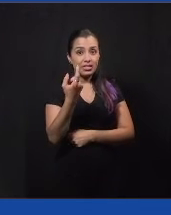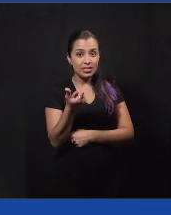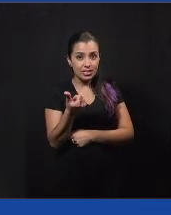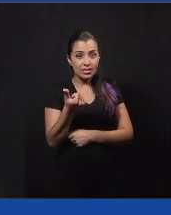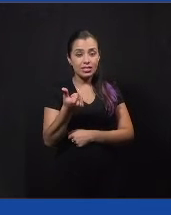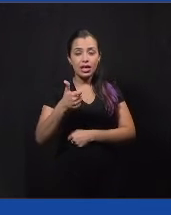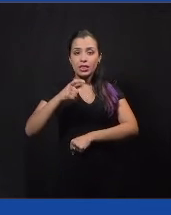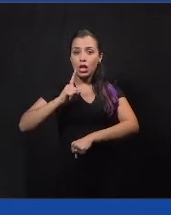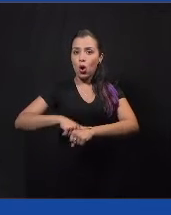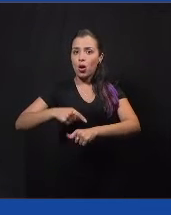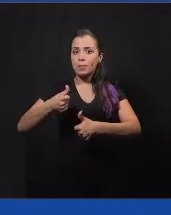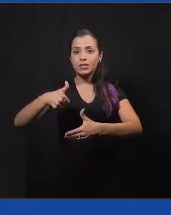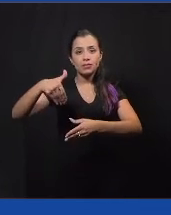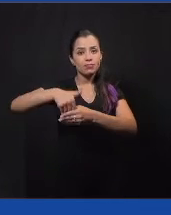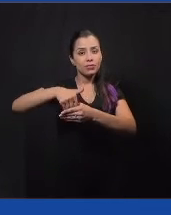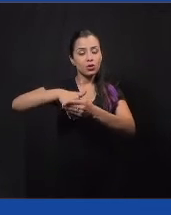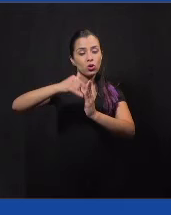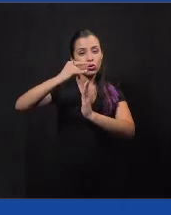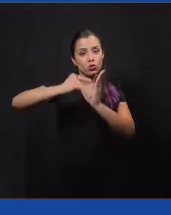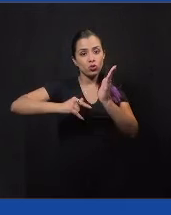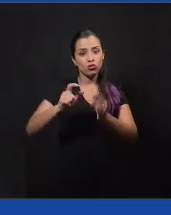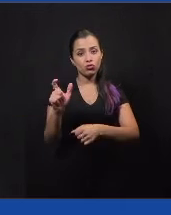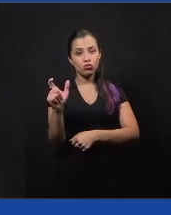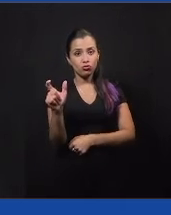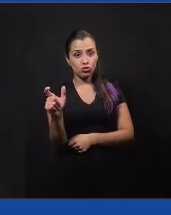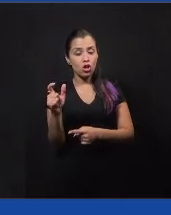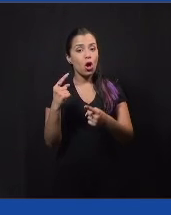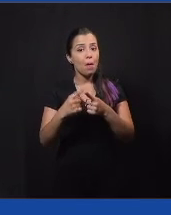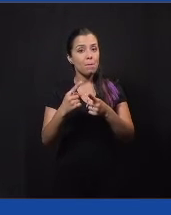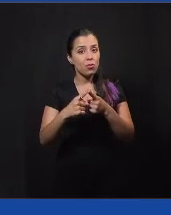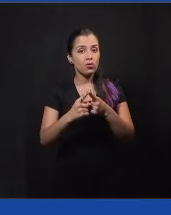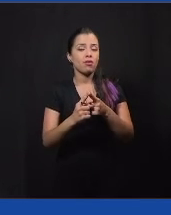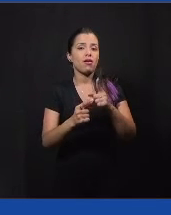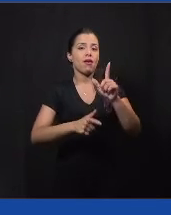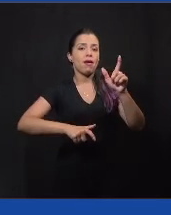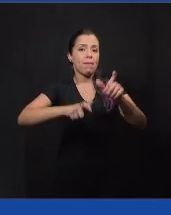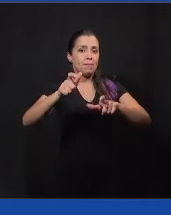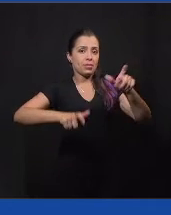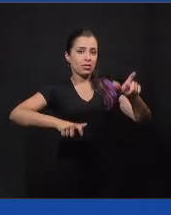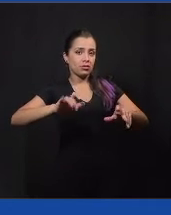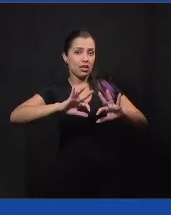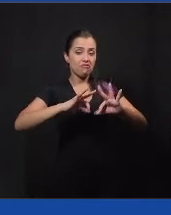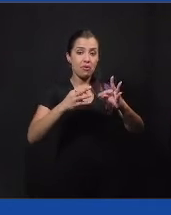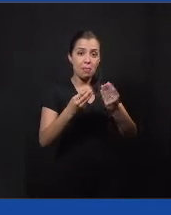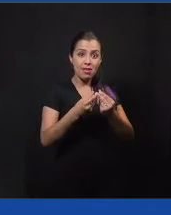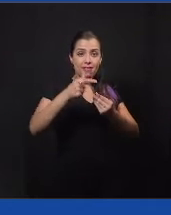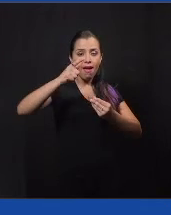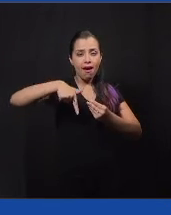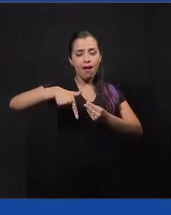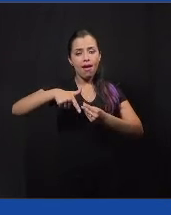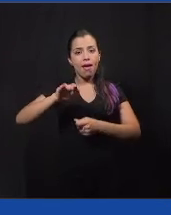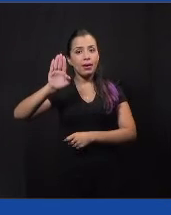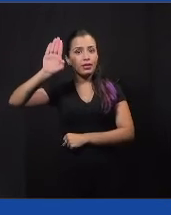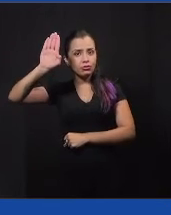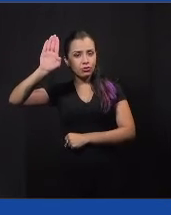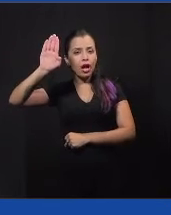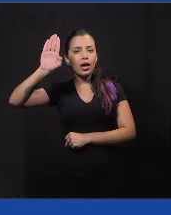eleitor, porque muitos conhecidos, parentes, são candidatos, e a família se envolve ativamente na política,